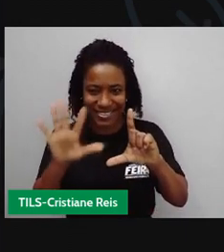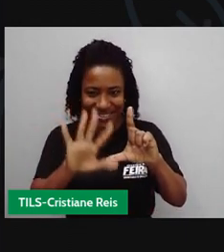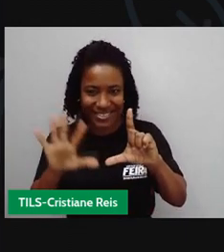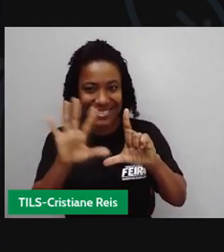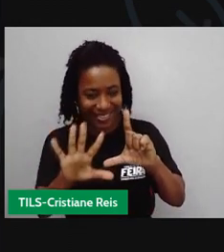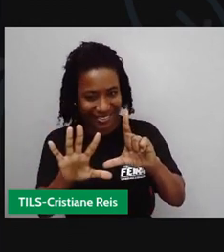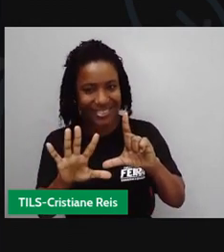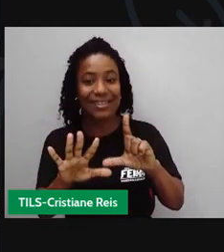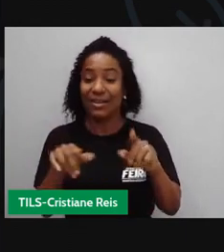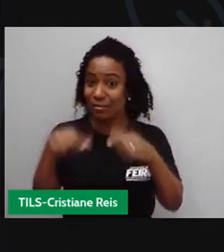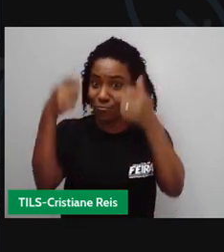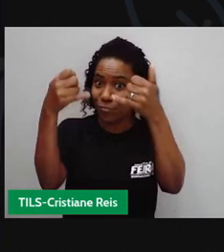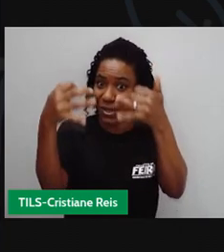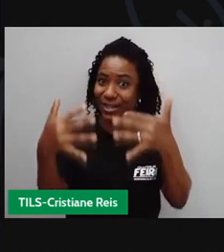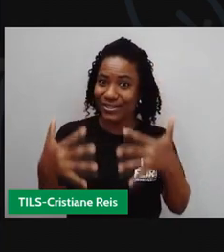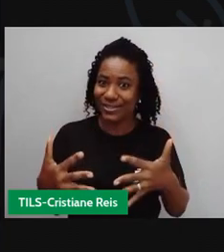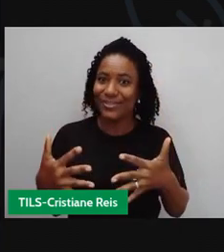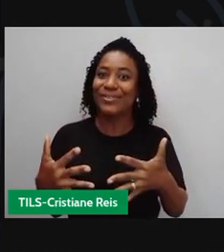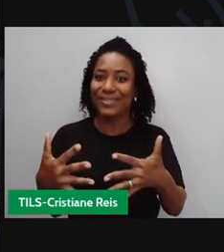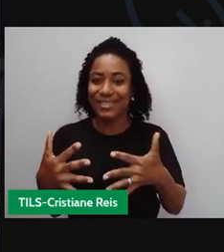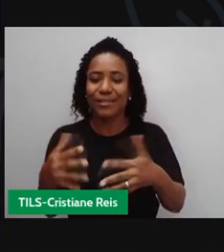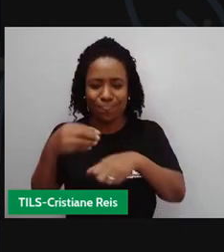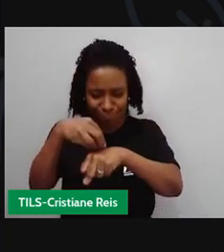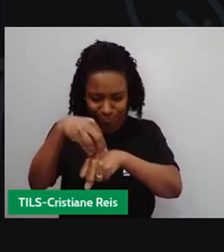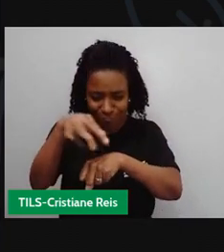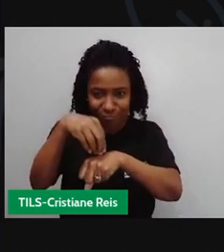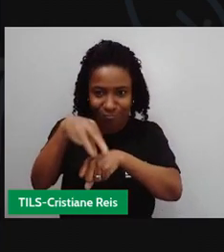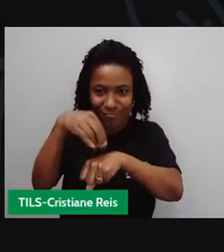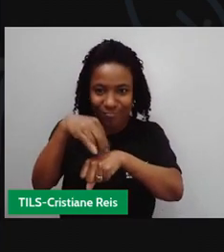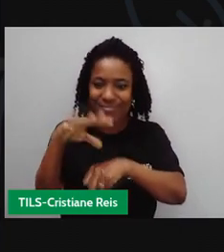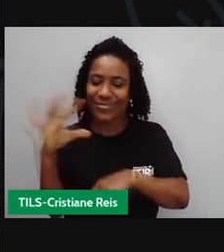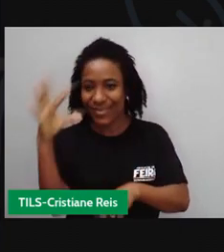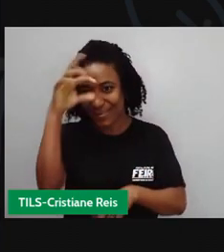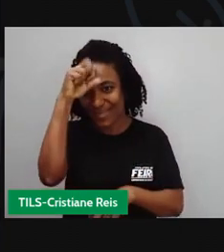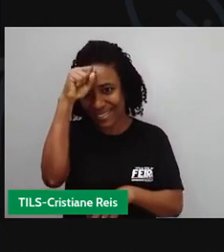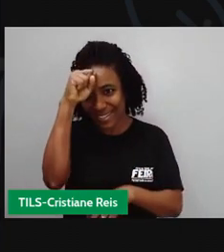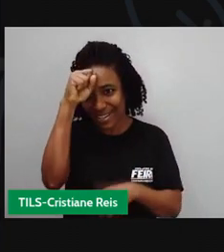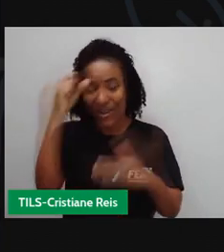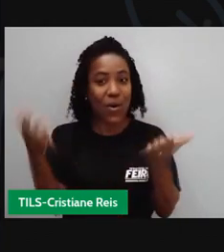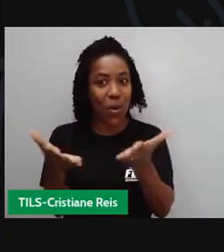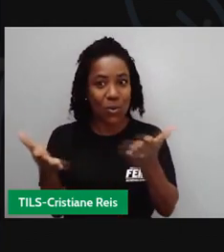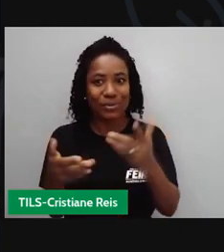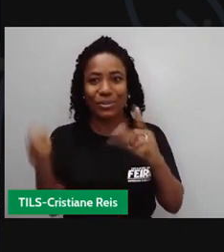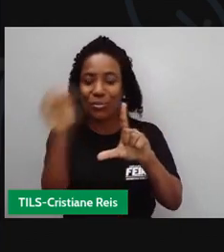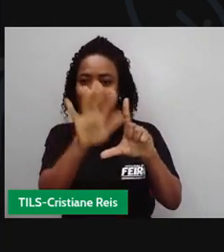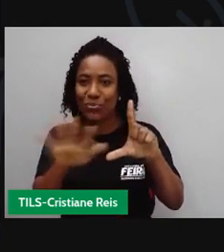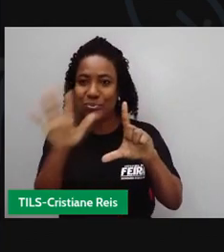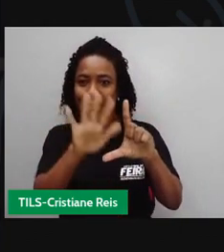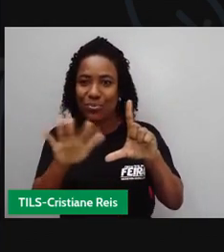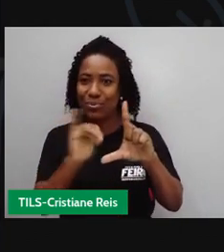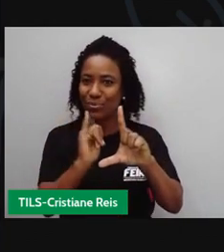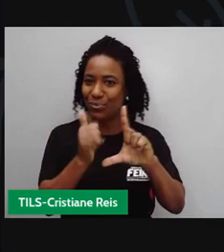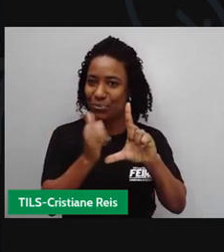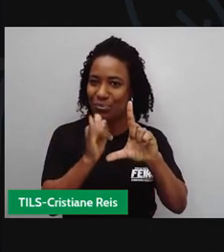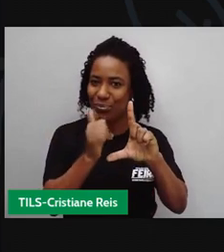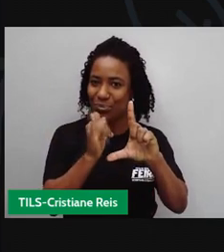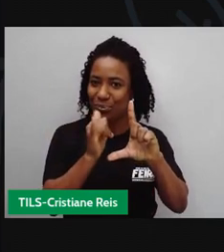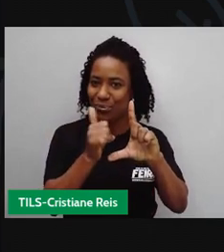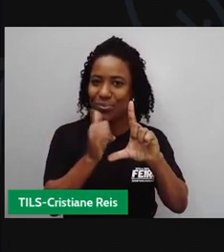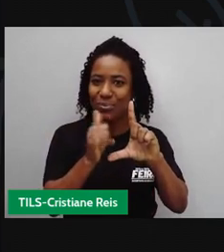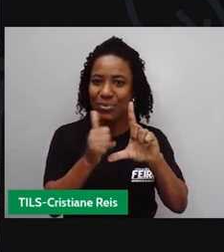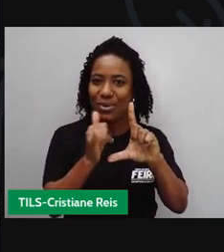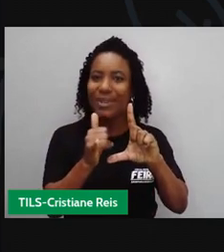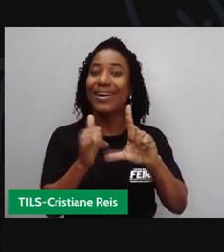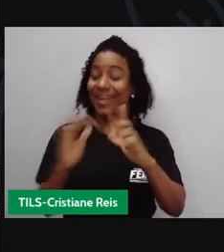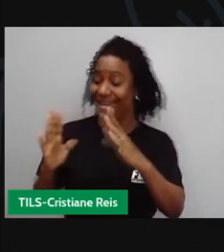orientações e que tudo que apropasse aqui nessa videoaula seja útil para que daí de casa você consiga seguir